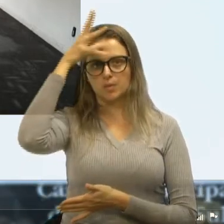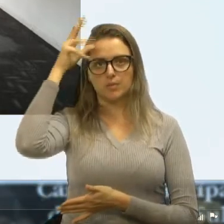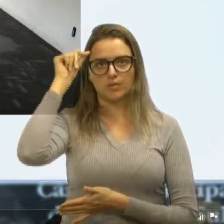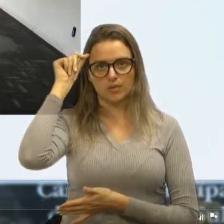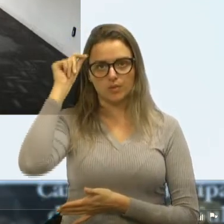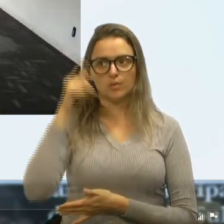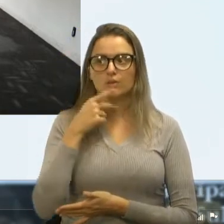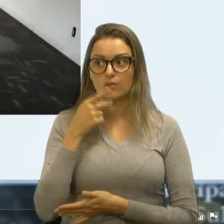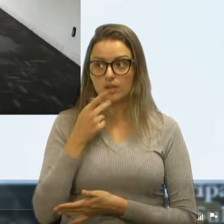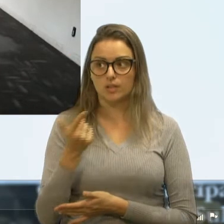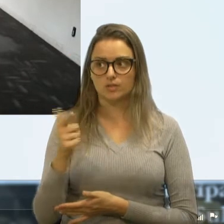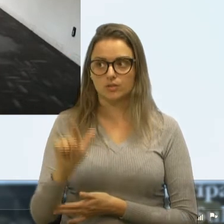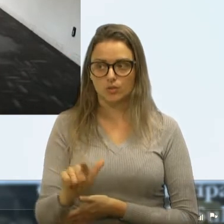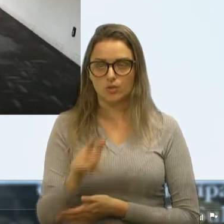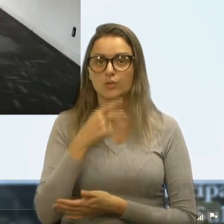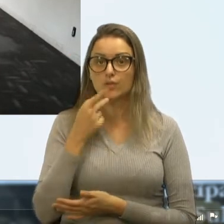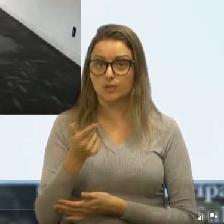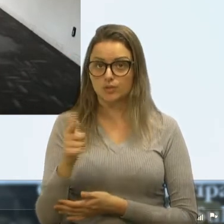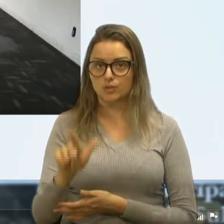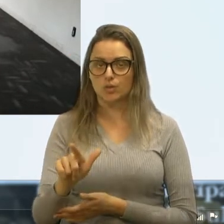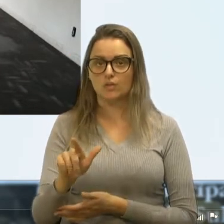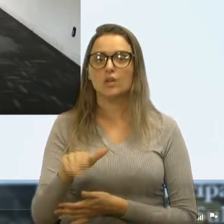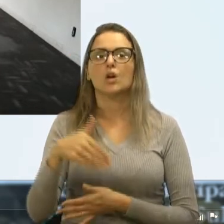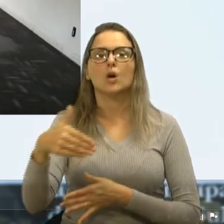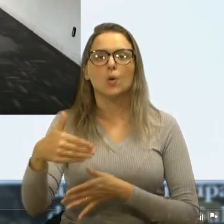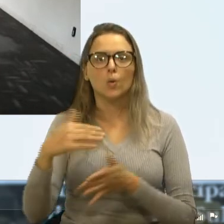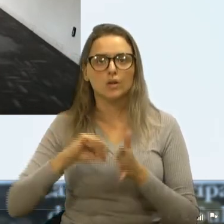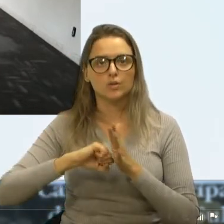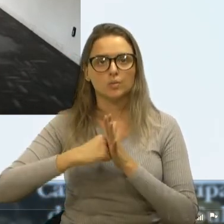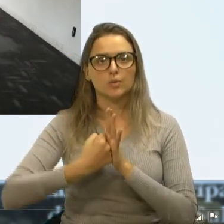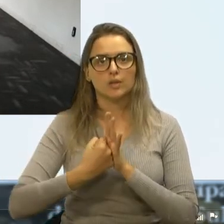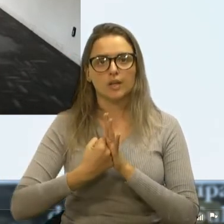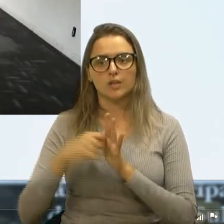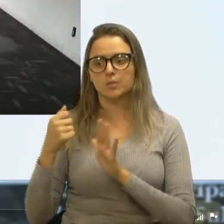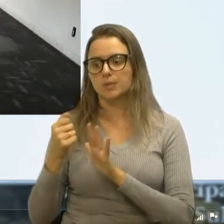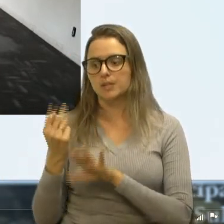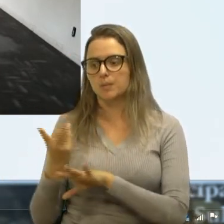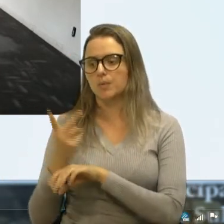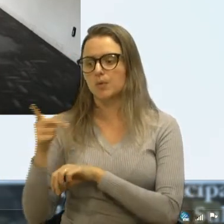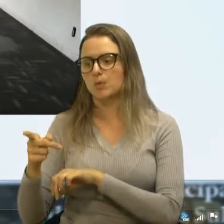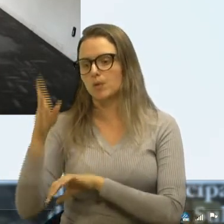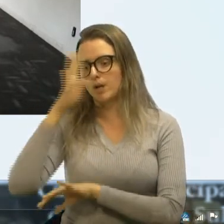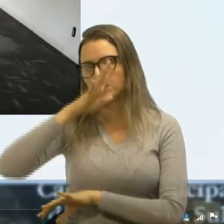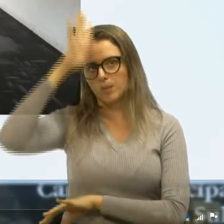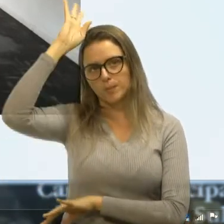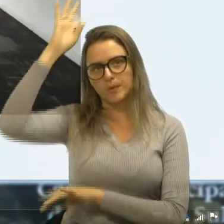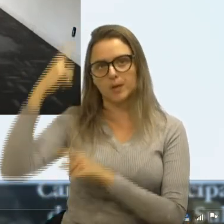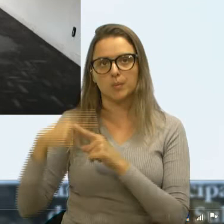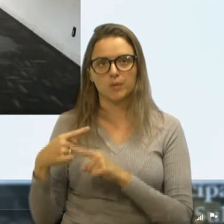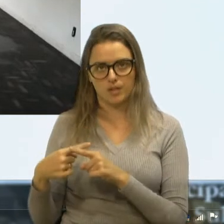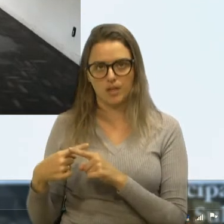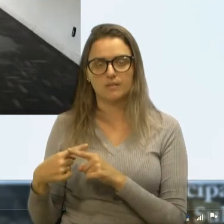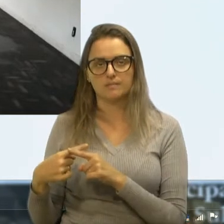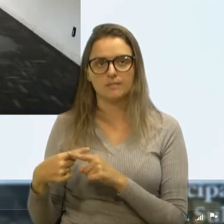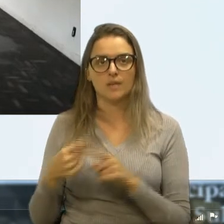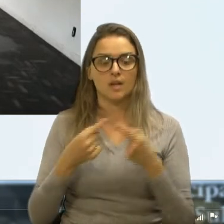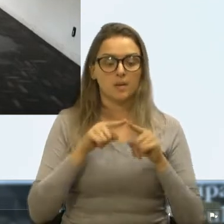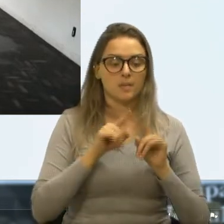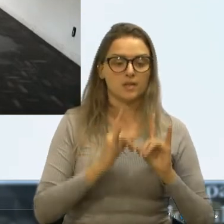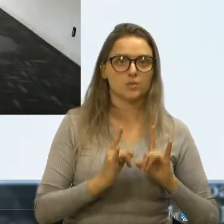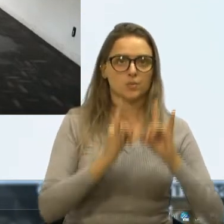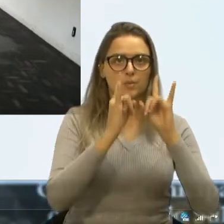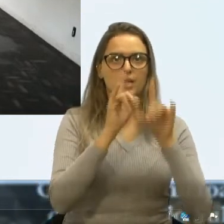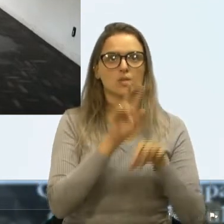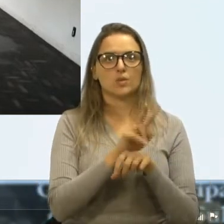de novo. Quanto interdição vão procurar os bombeiros? Quanto as edificações